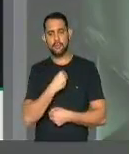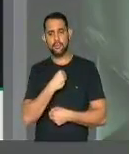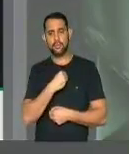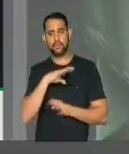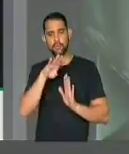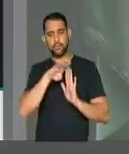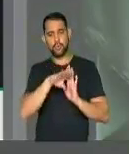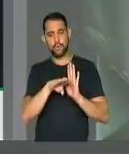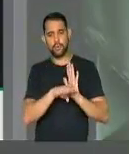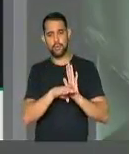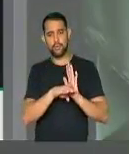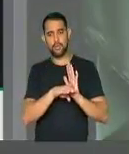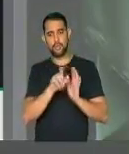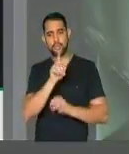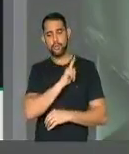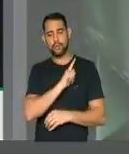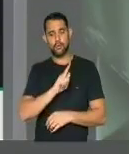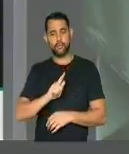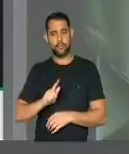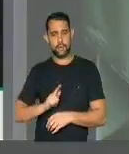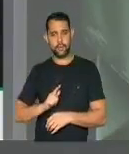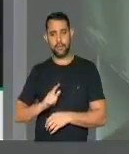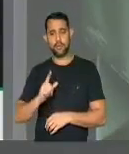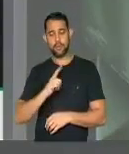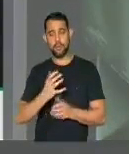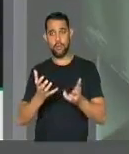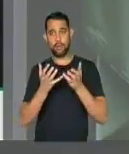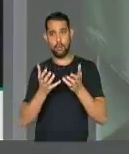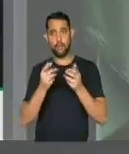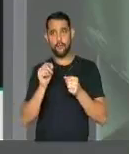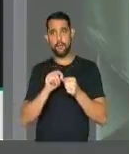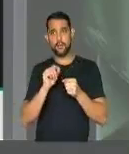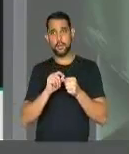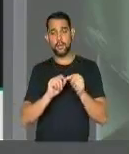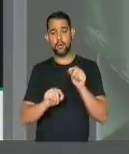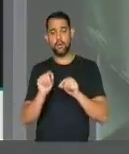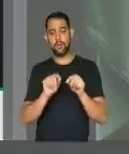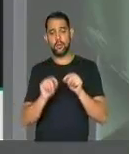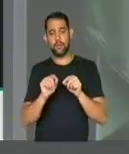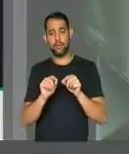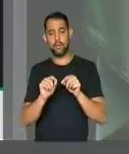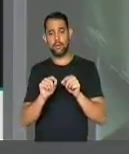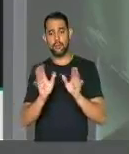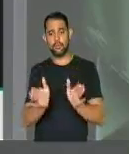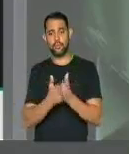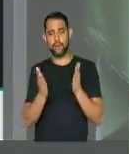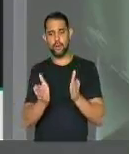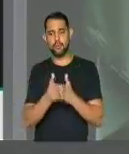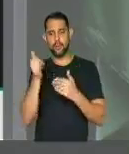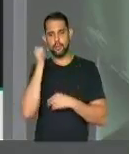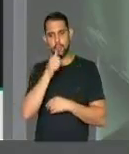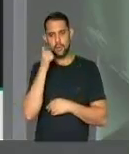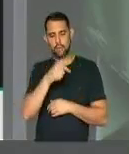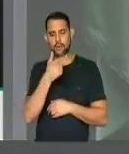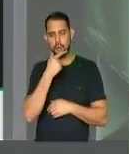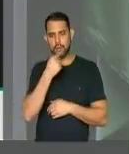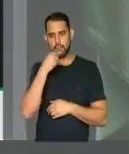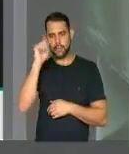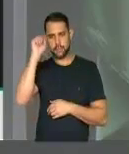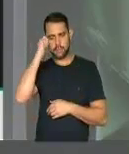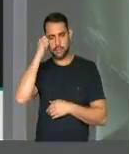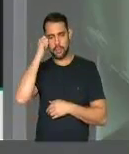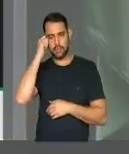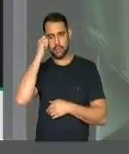uma política de governo que quer fazer com que pobres mulheres, homens